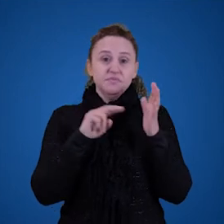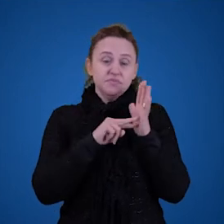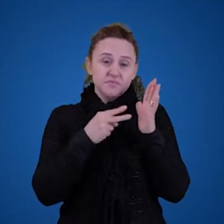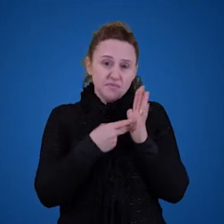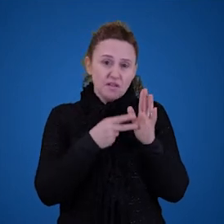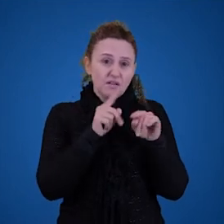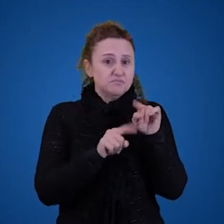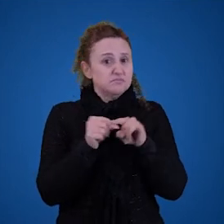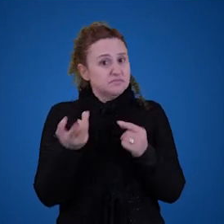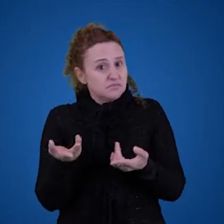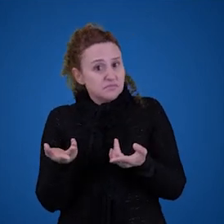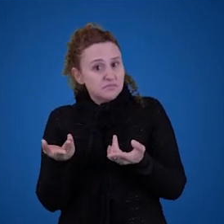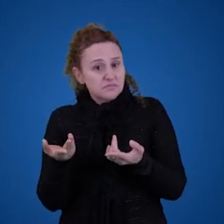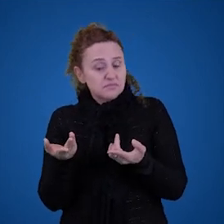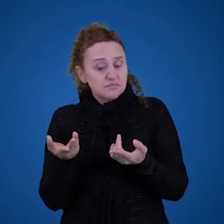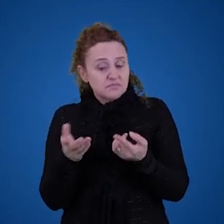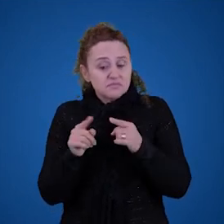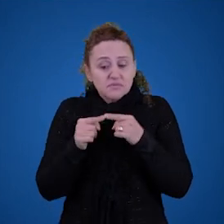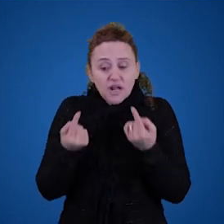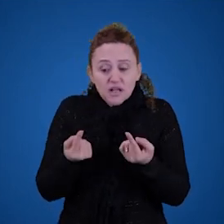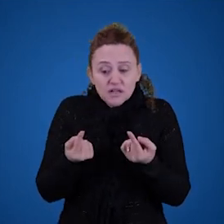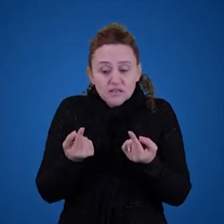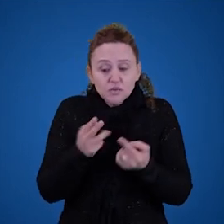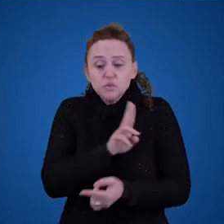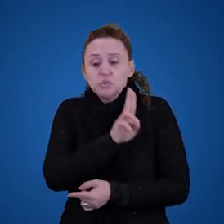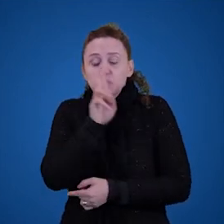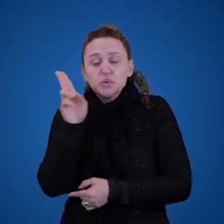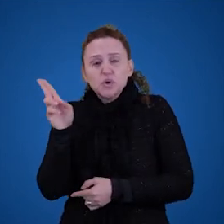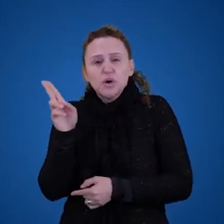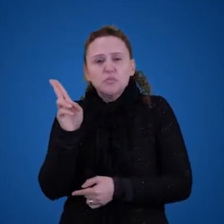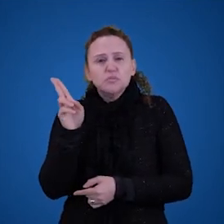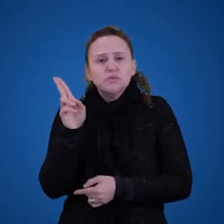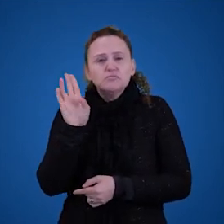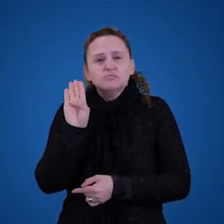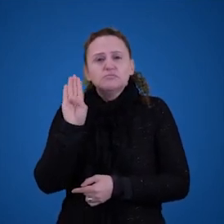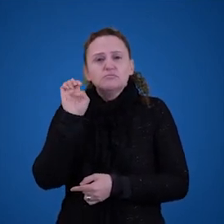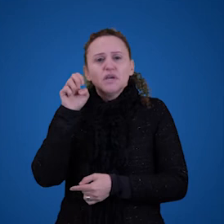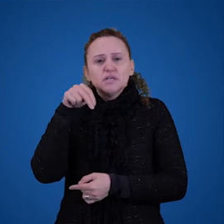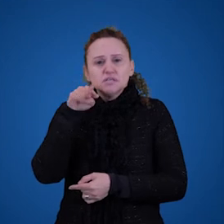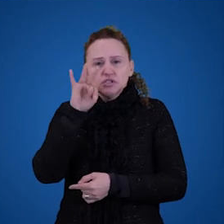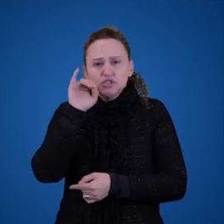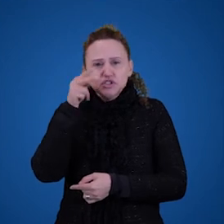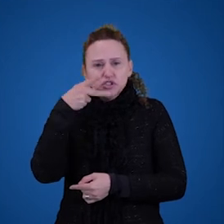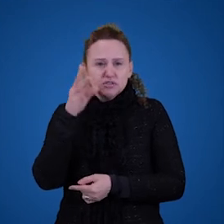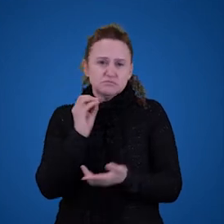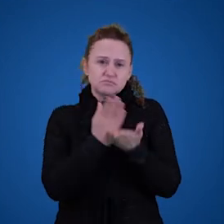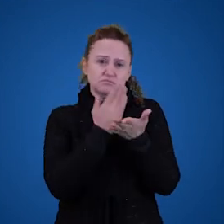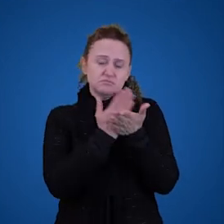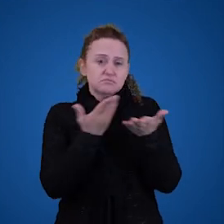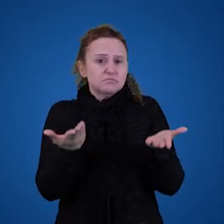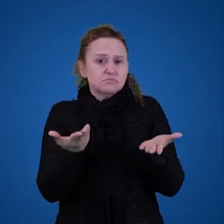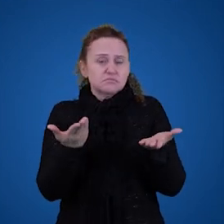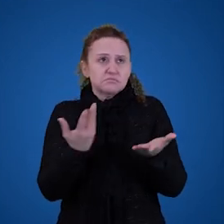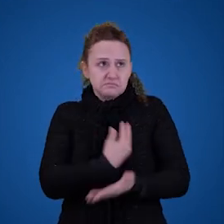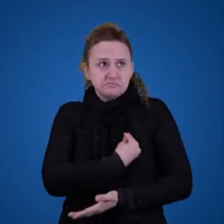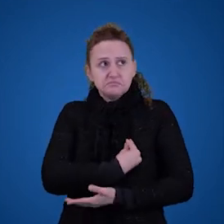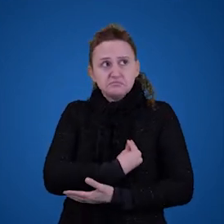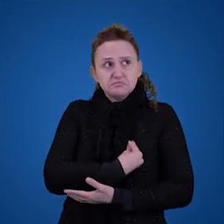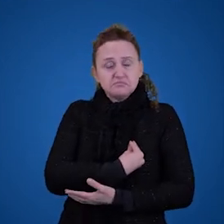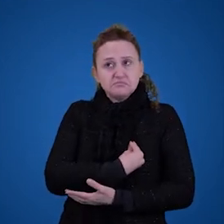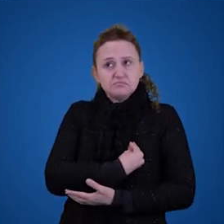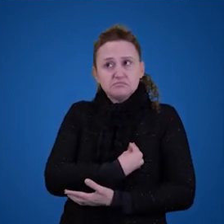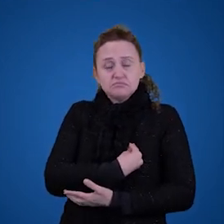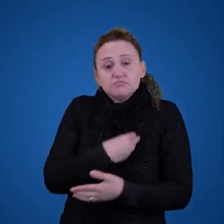singular, porque é um nome próprio, então, ou o objeto Bentinho existe, ou o nome Bentinho não tem significado.